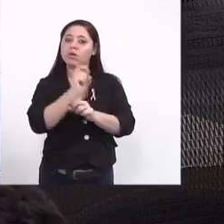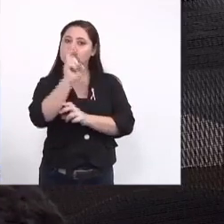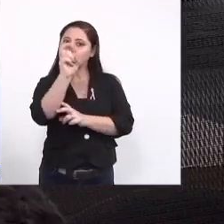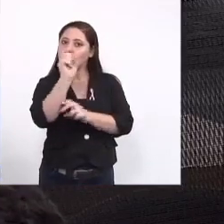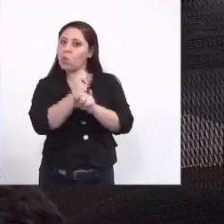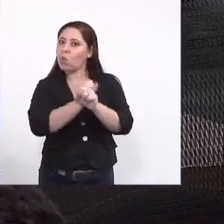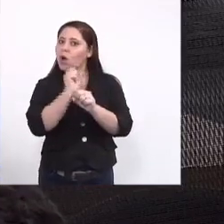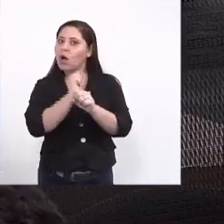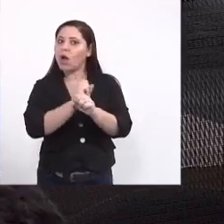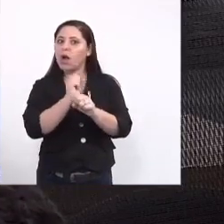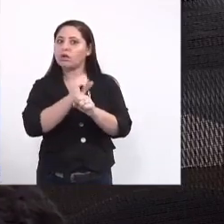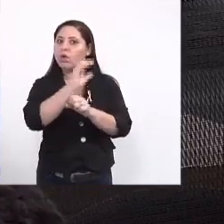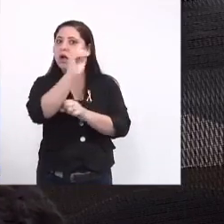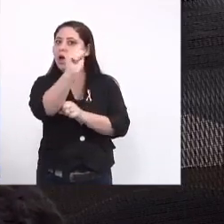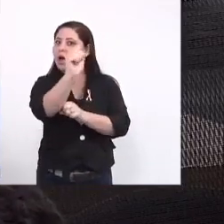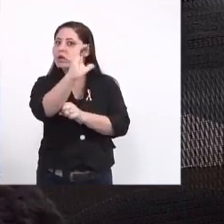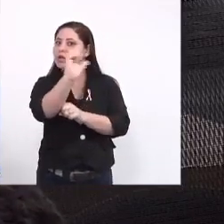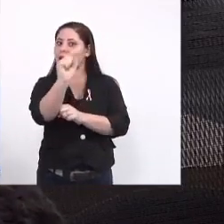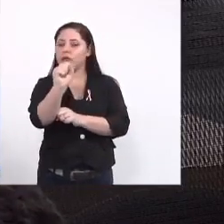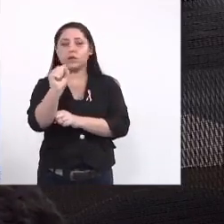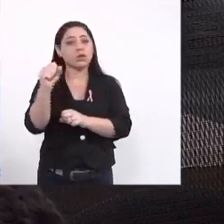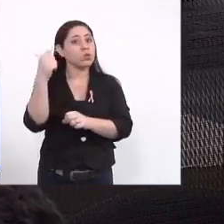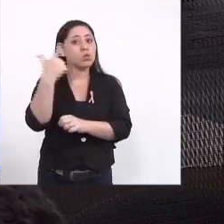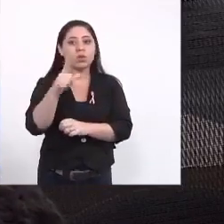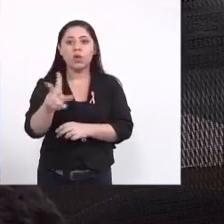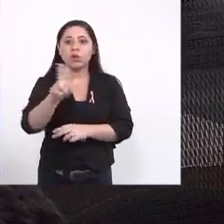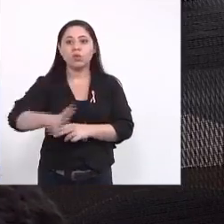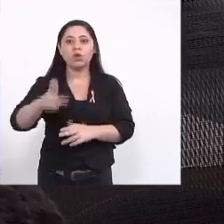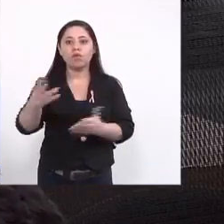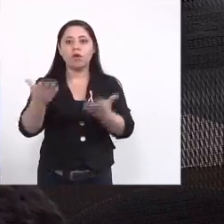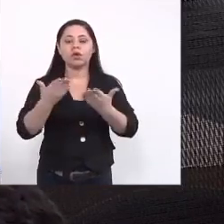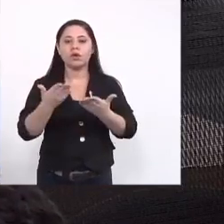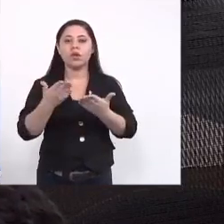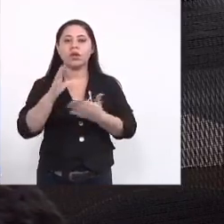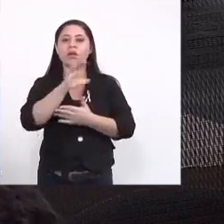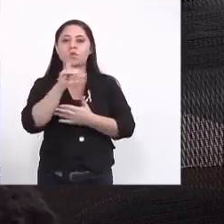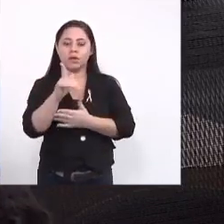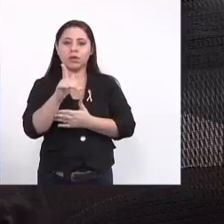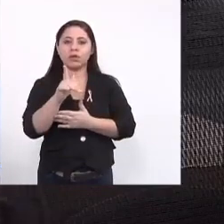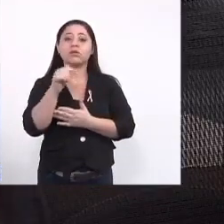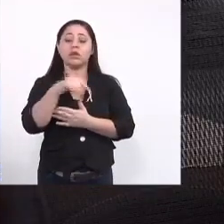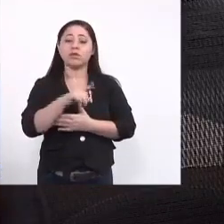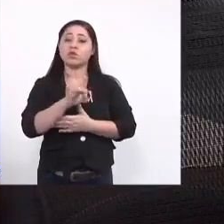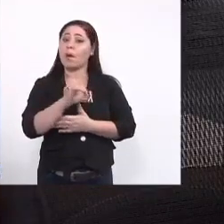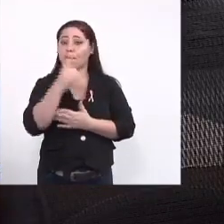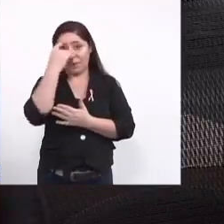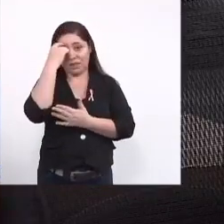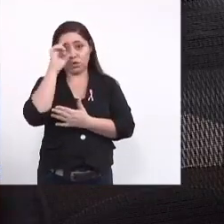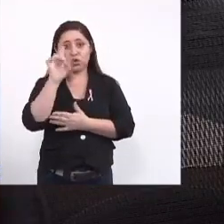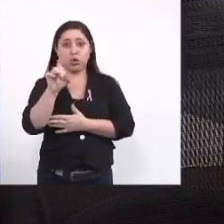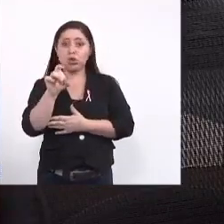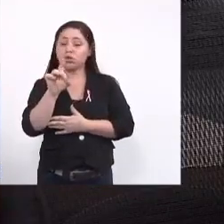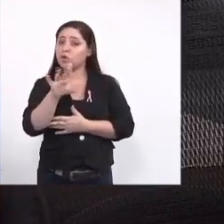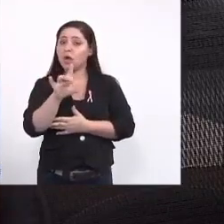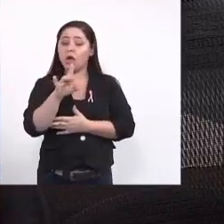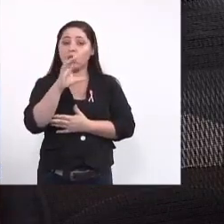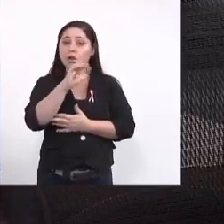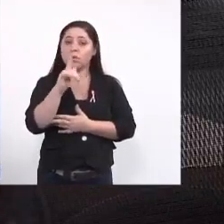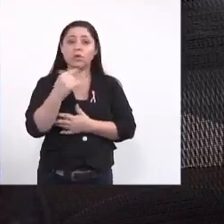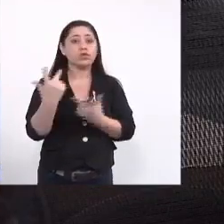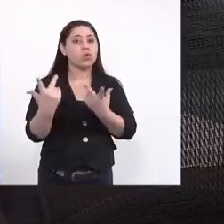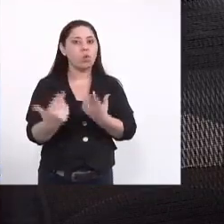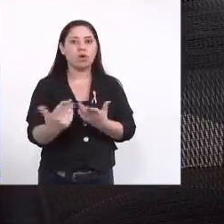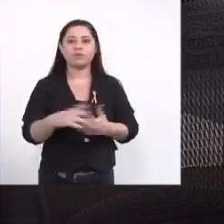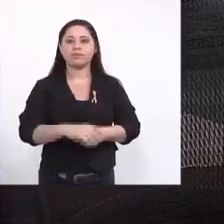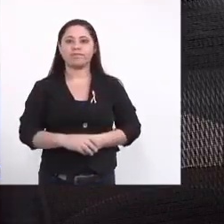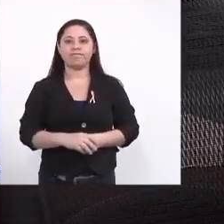cinco anos que o agente não recebe uniforme e aí Campo Grande está com essa mesma realidade achei que era só adorados mas Campo Grande nessa mesma realidade